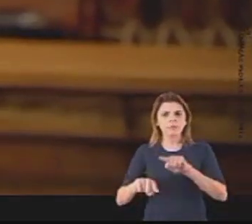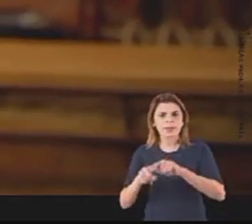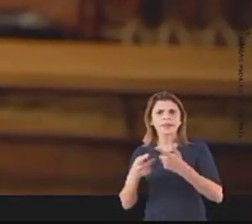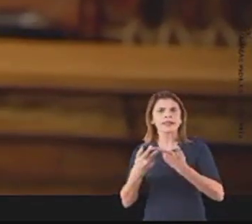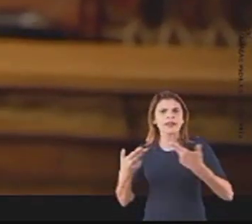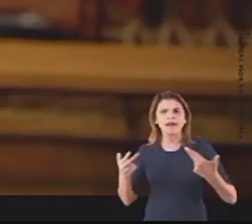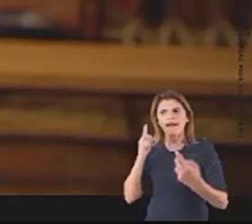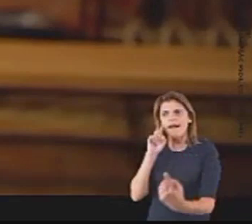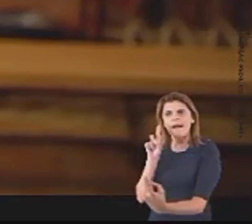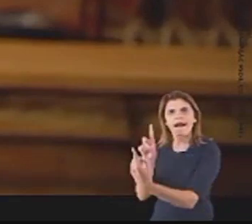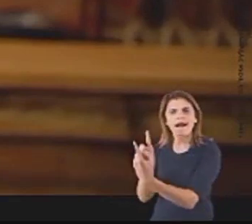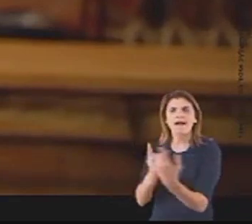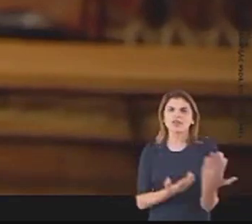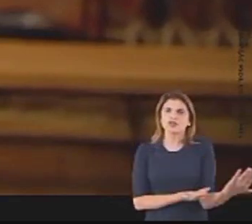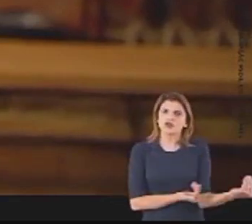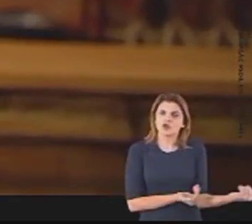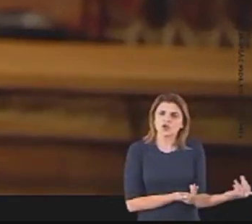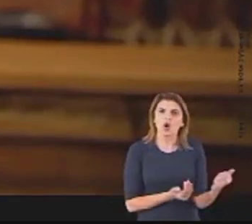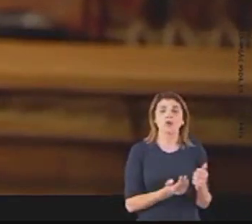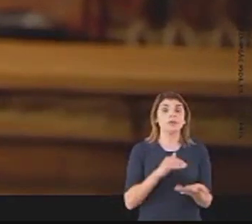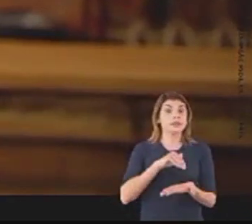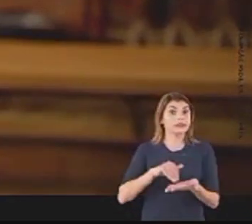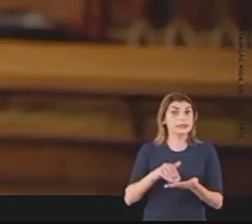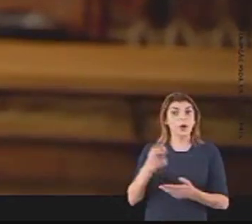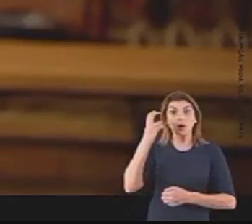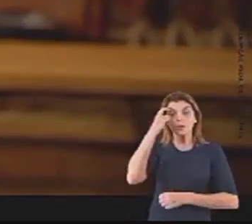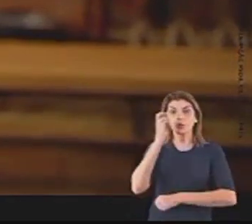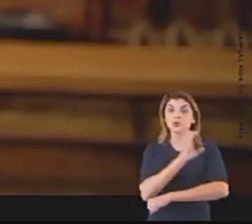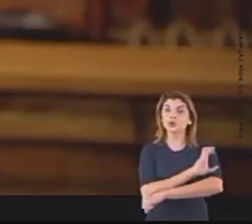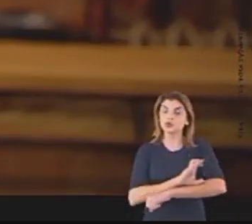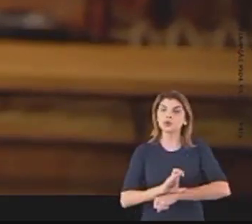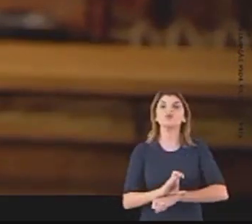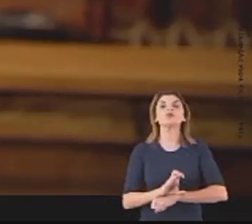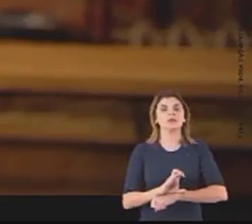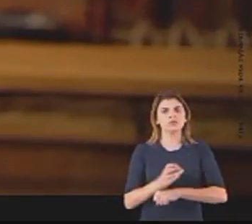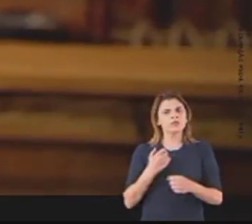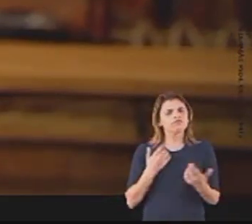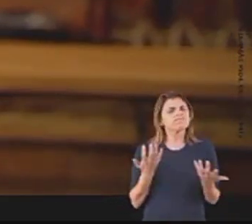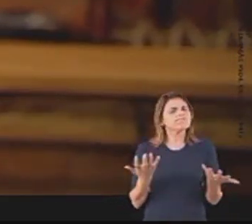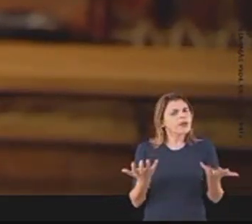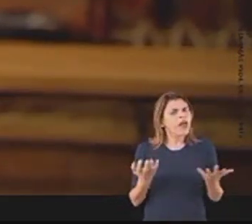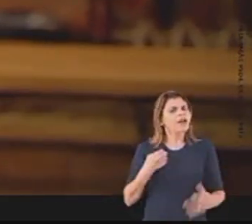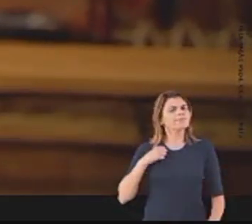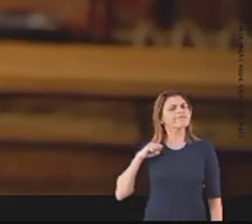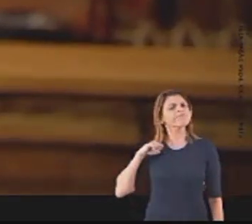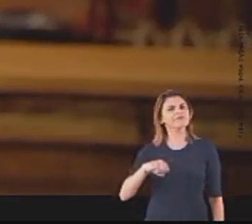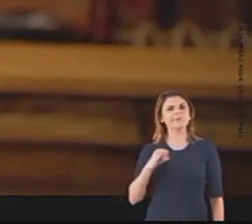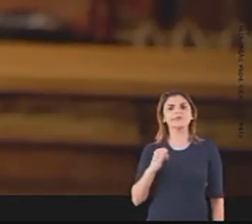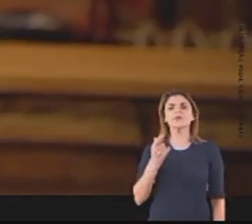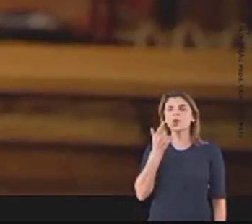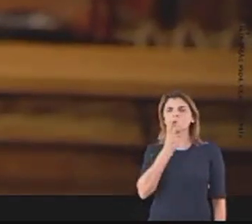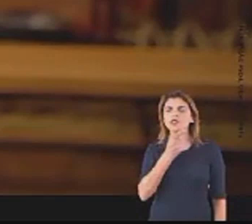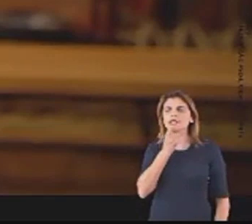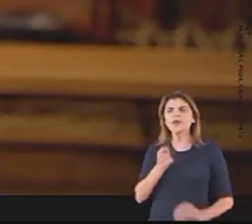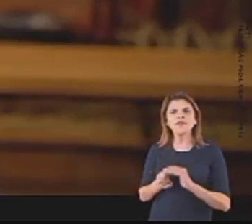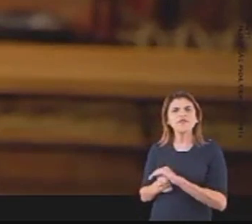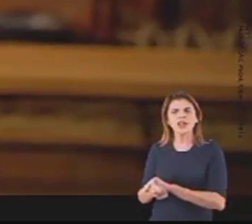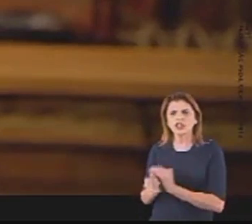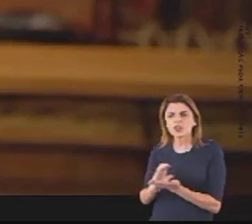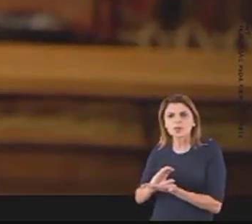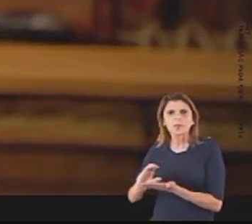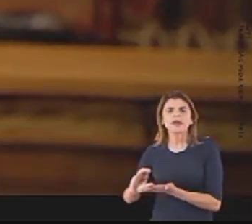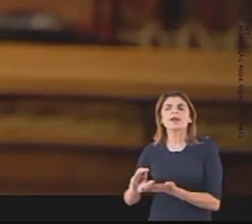poder atender os nossos jovens, uma Secretaria de Cultura também. também, enfim, eu quero investir em todas as áreas